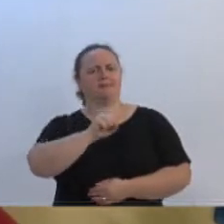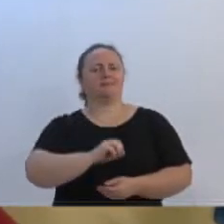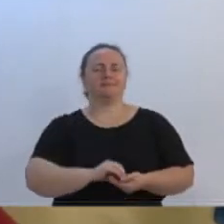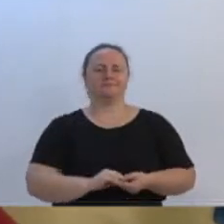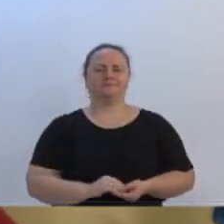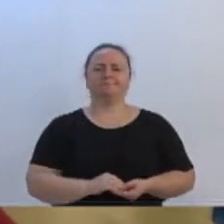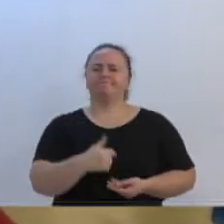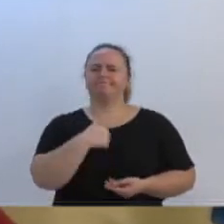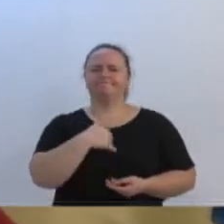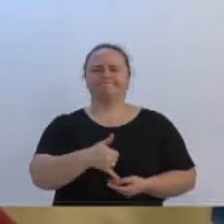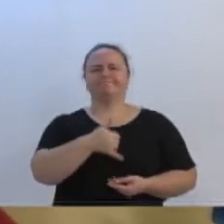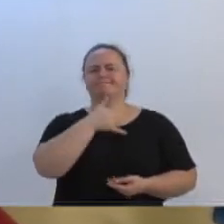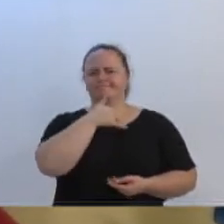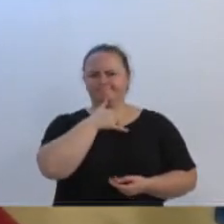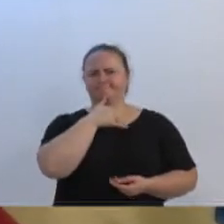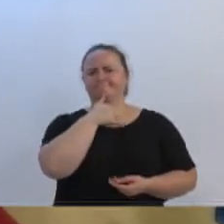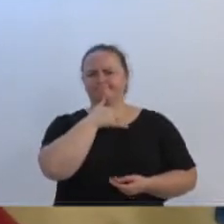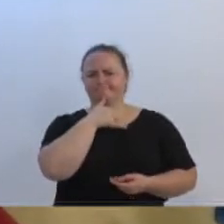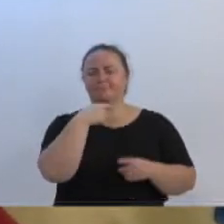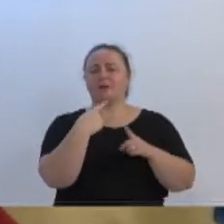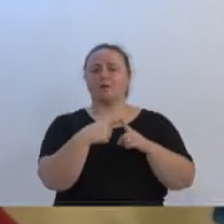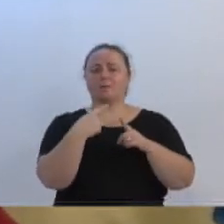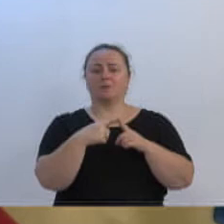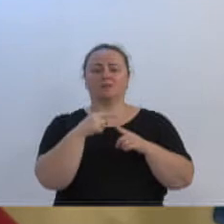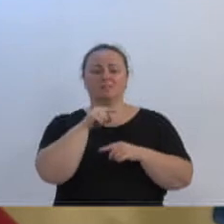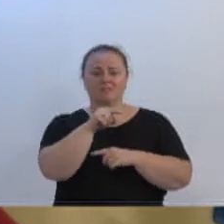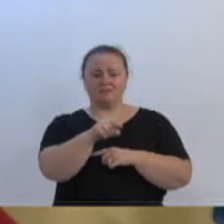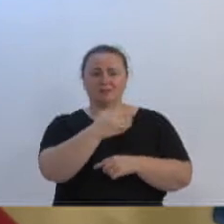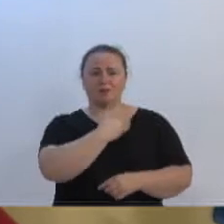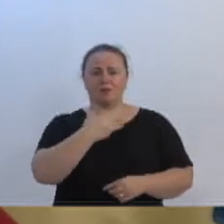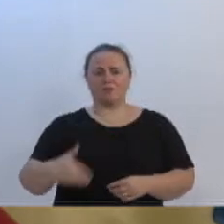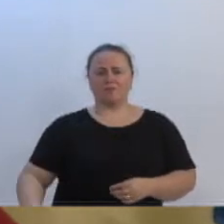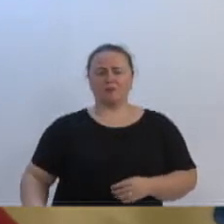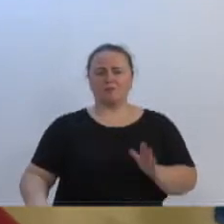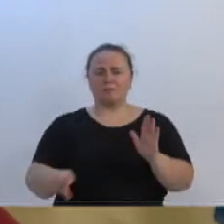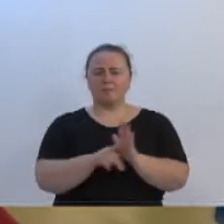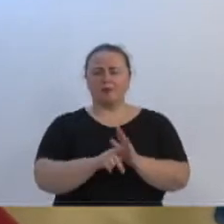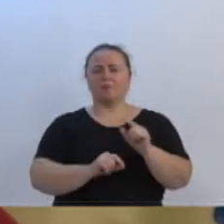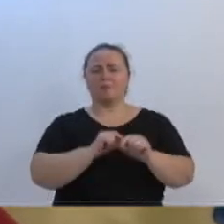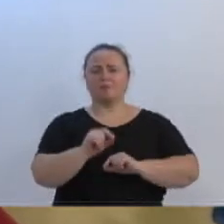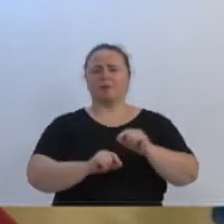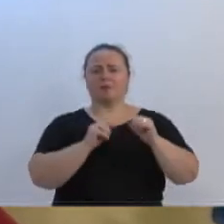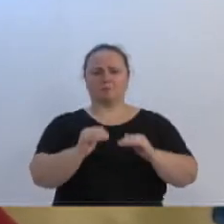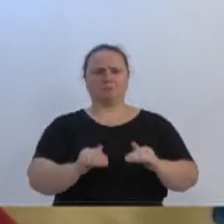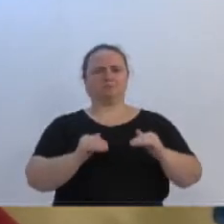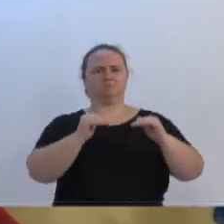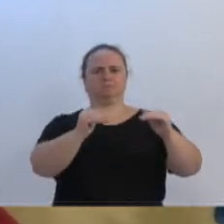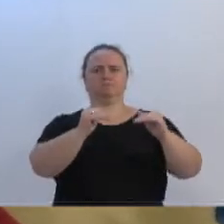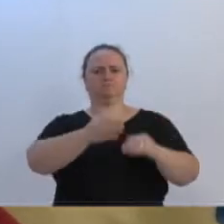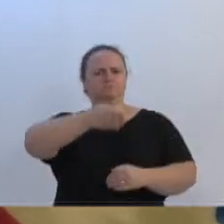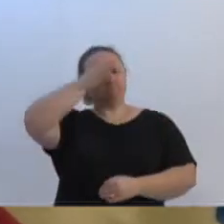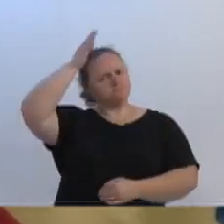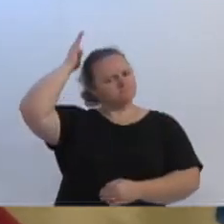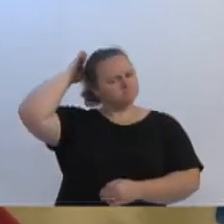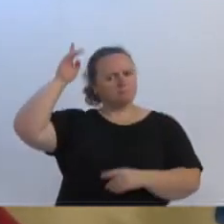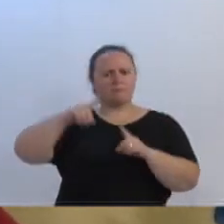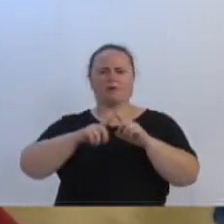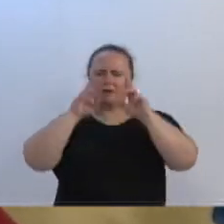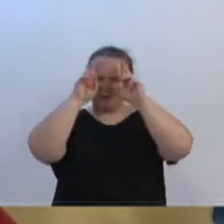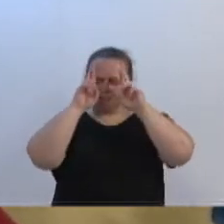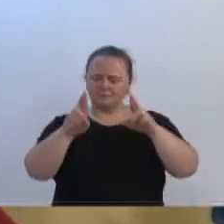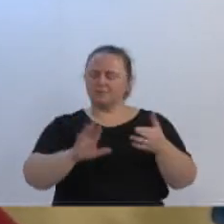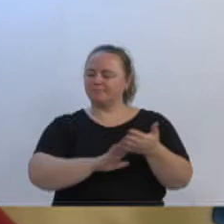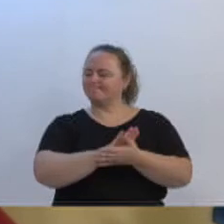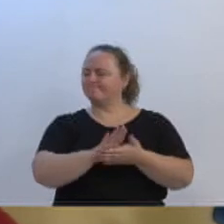E fico triste para esse governador ser oficial do Corpo de Bombeiros, e não respeitar o povo catarinense. O